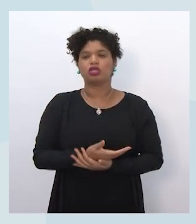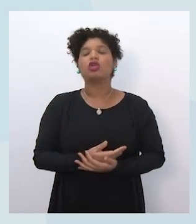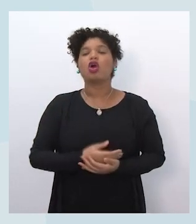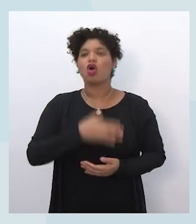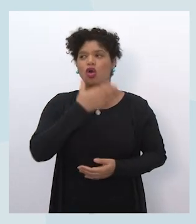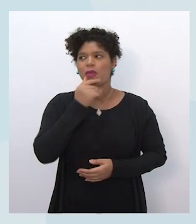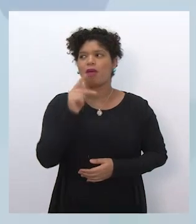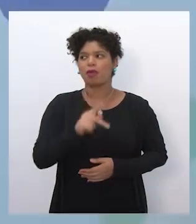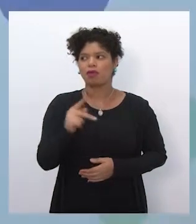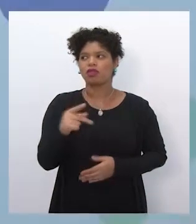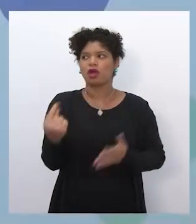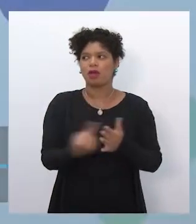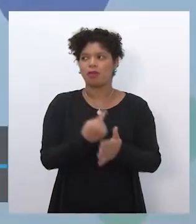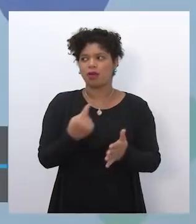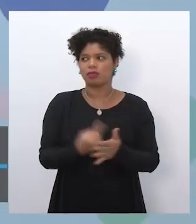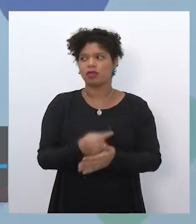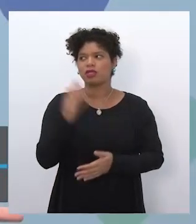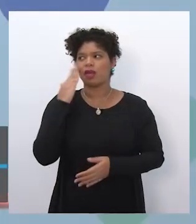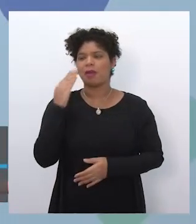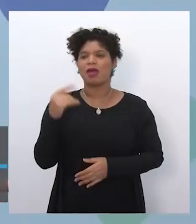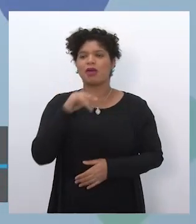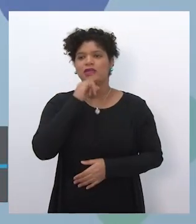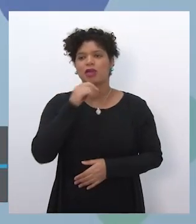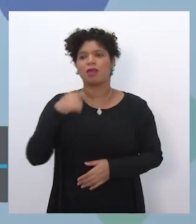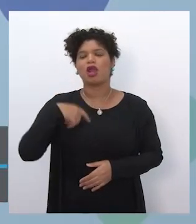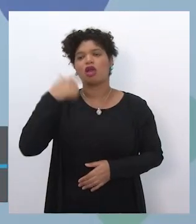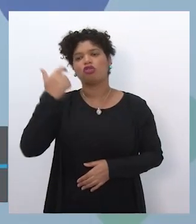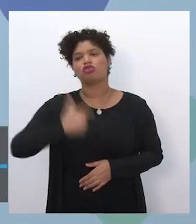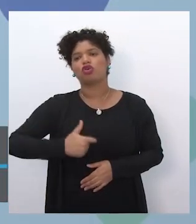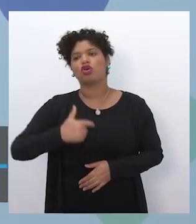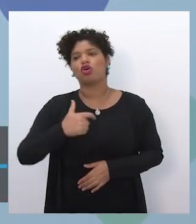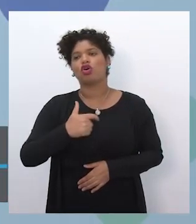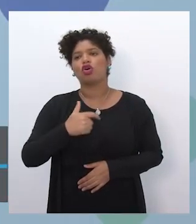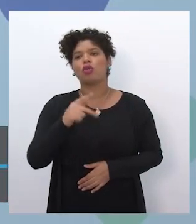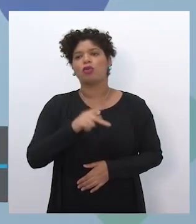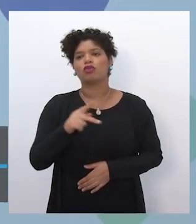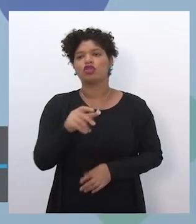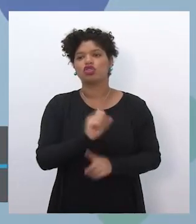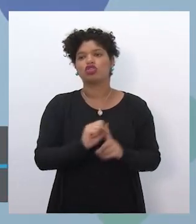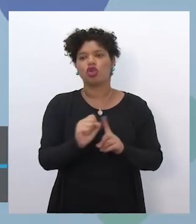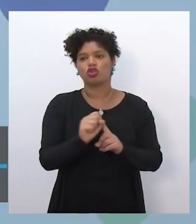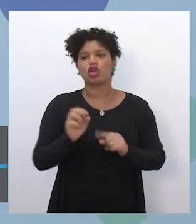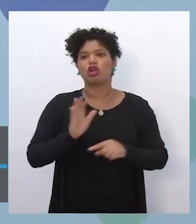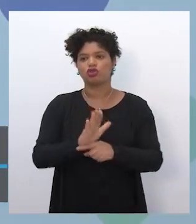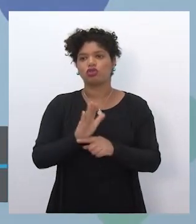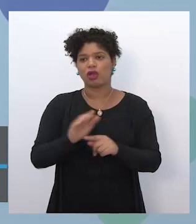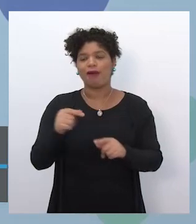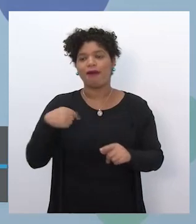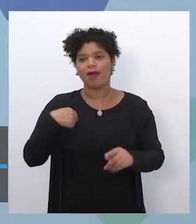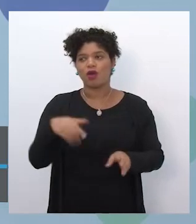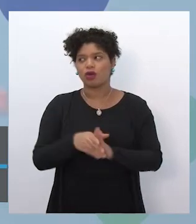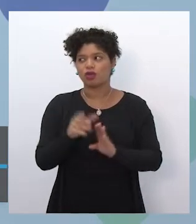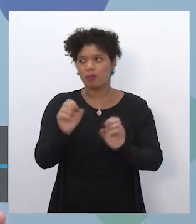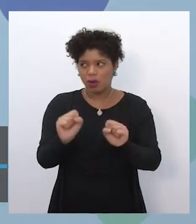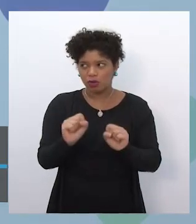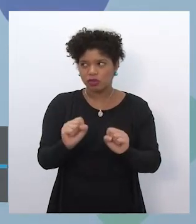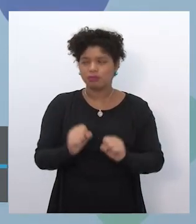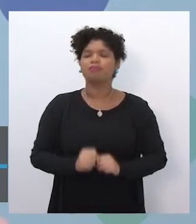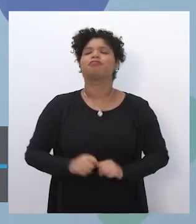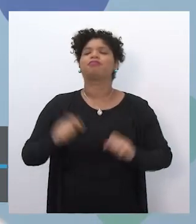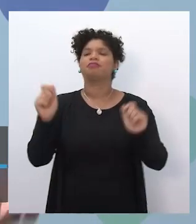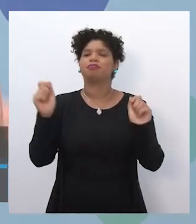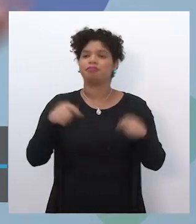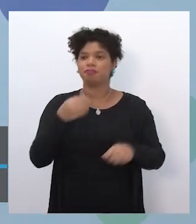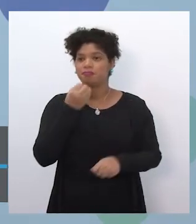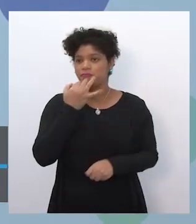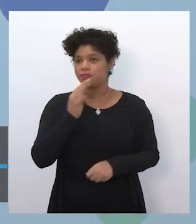dos professores sobre se o professor de psicologia possa ser o professor orientador de estudos. Isso vai ser muito rico para a gente, né? Ter professores de diferentes componentes